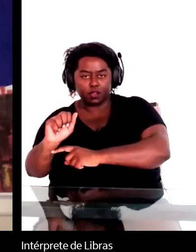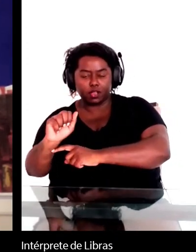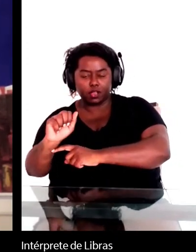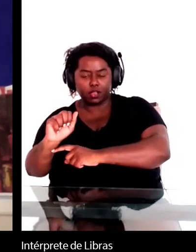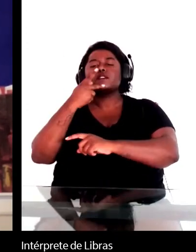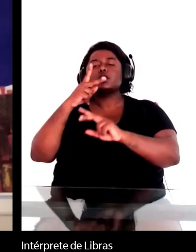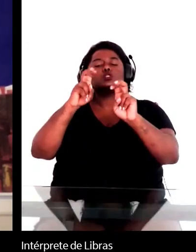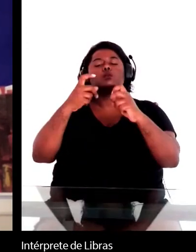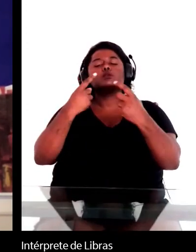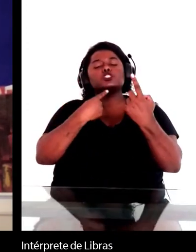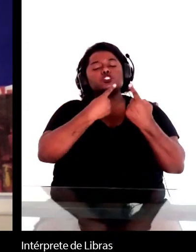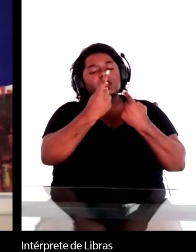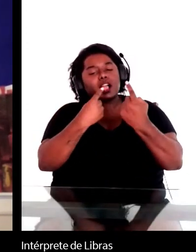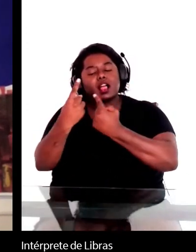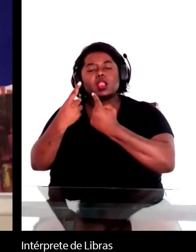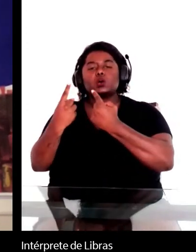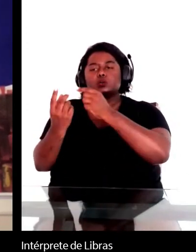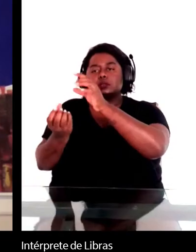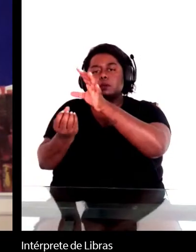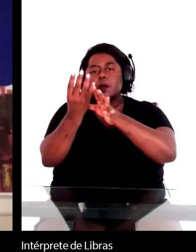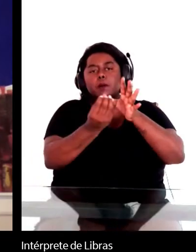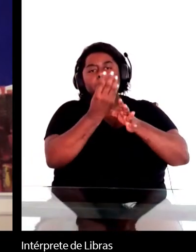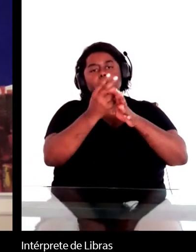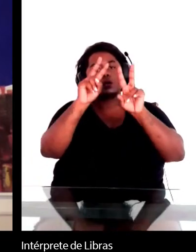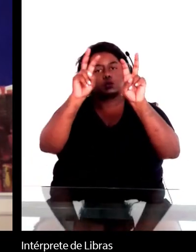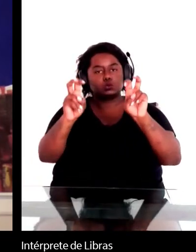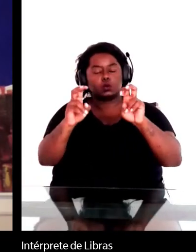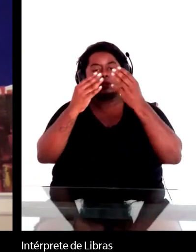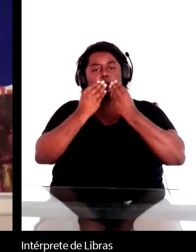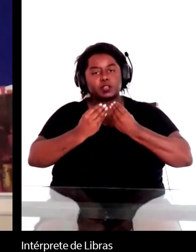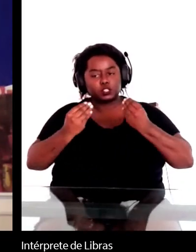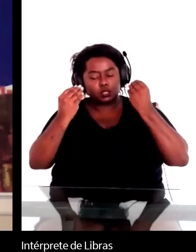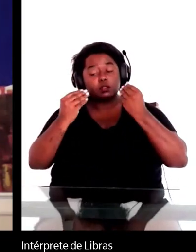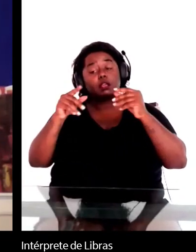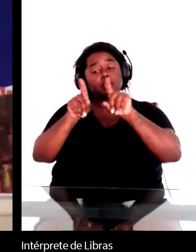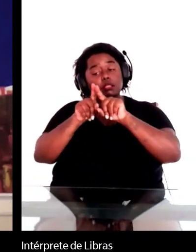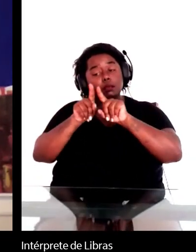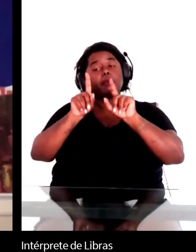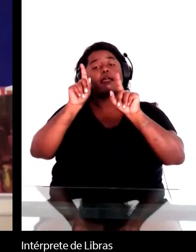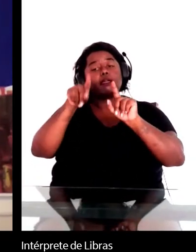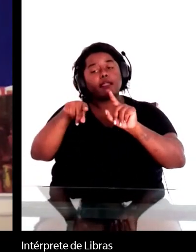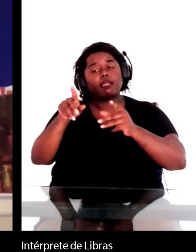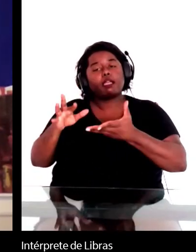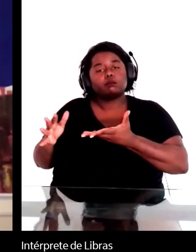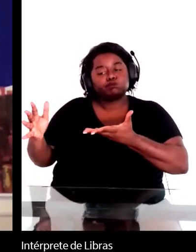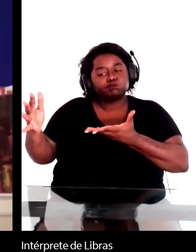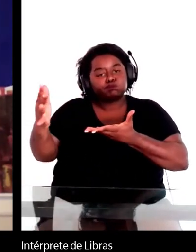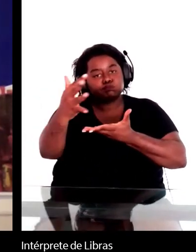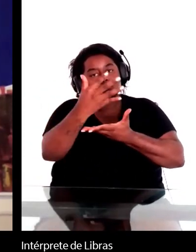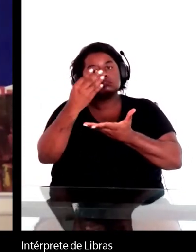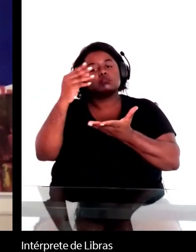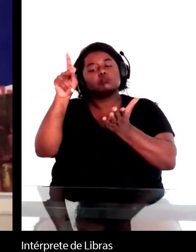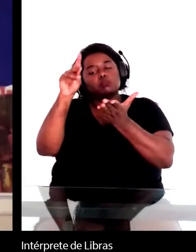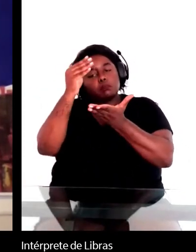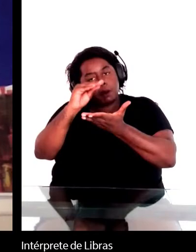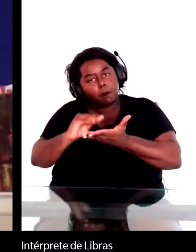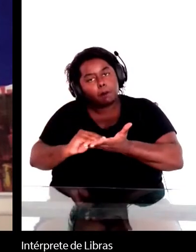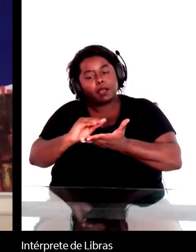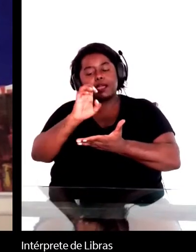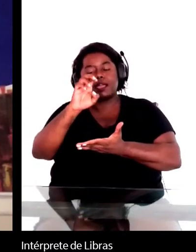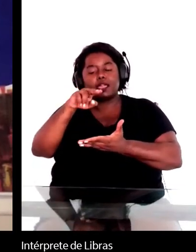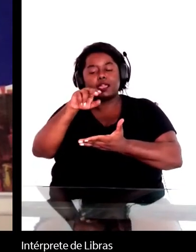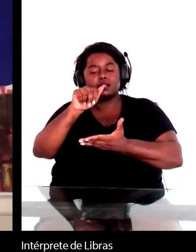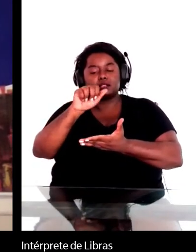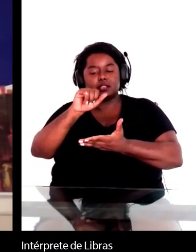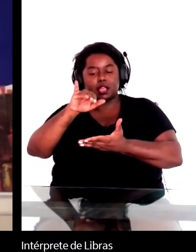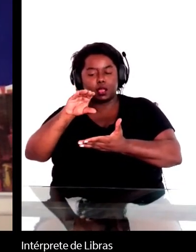Diálogos Emergentes sobre Machado de Assis, que também é uma compilação de ensaios críticos. Agora, esses ensaios